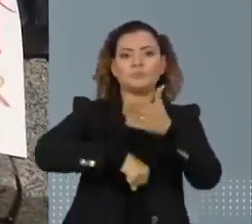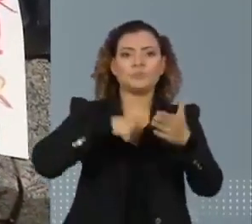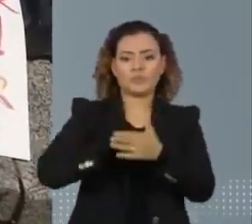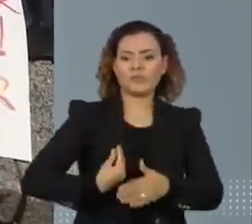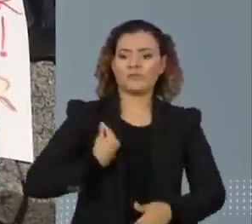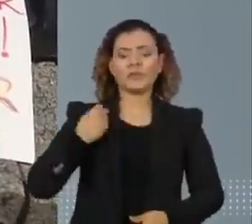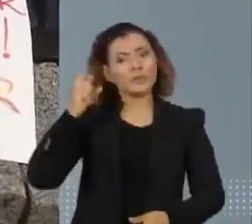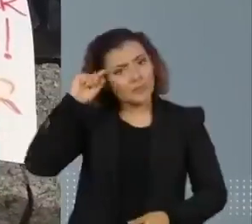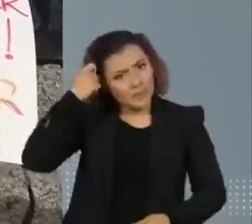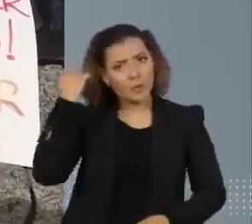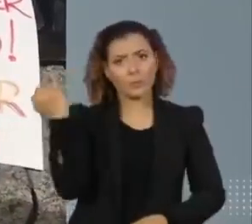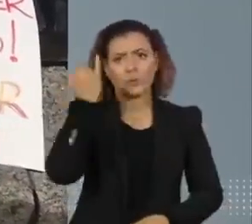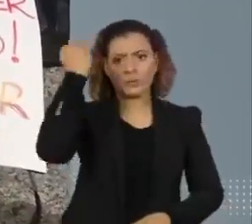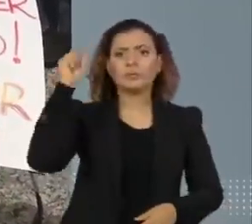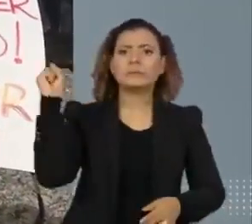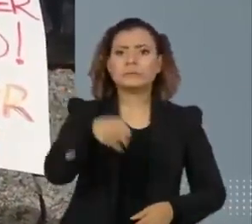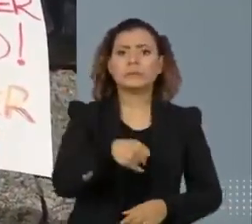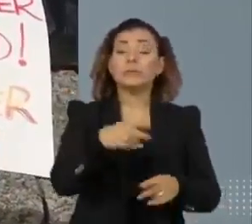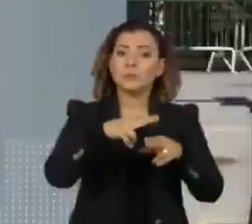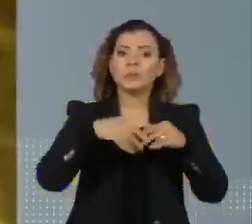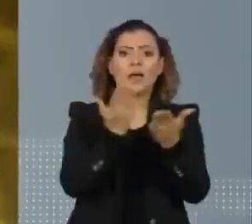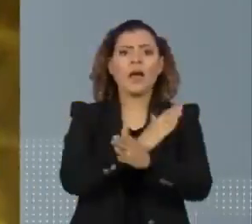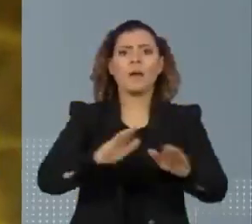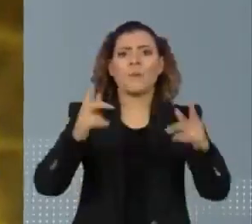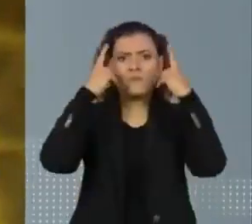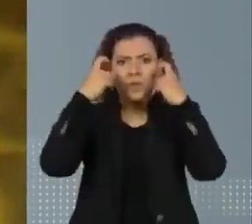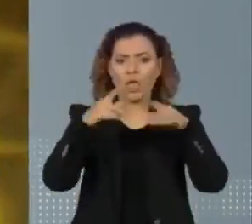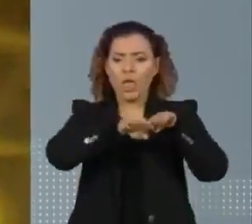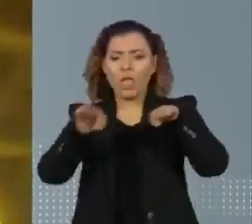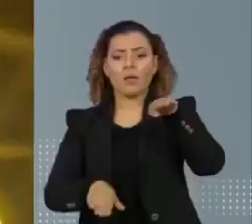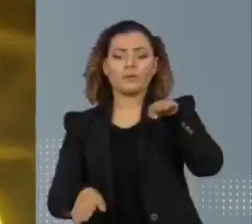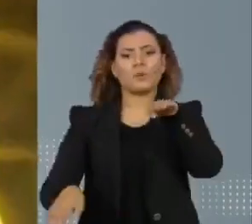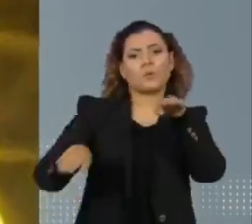Vidas Negras Importam, pediu o fim da violência e das diferenças sociais.